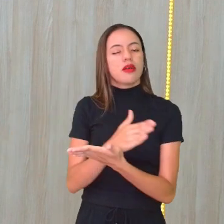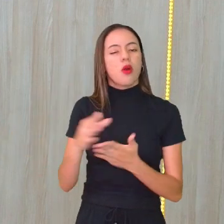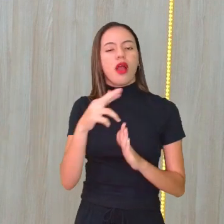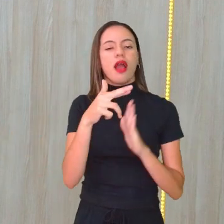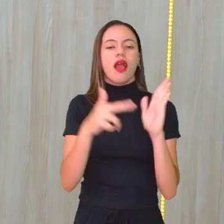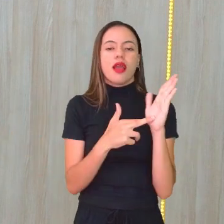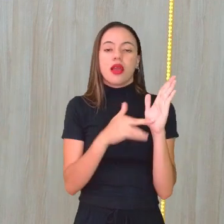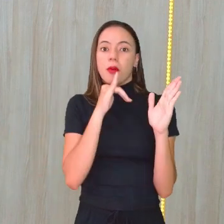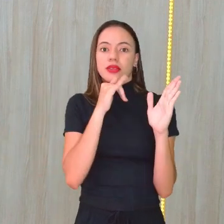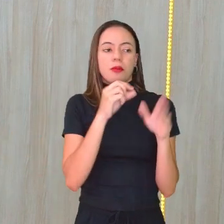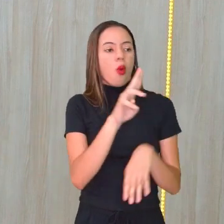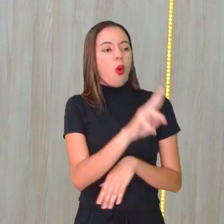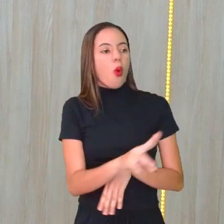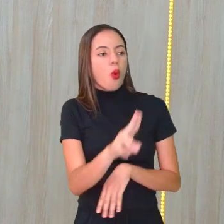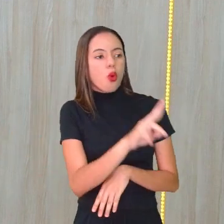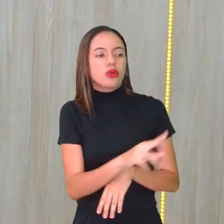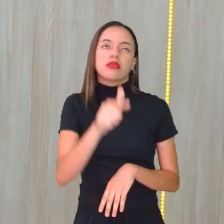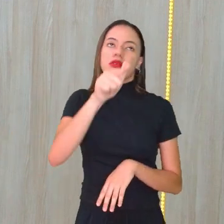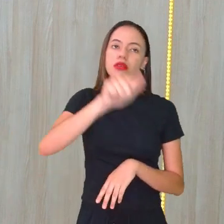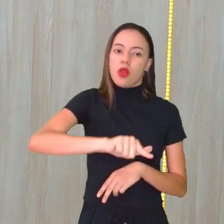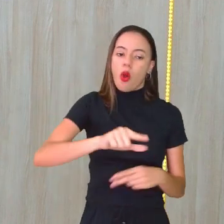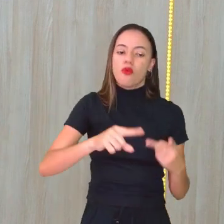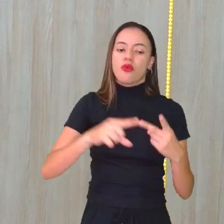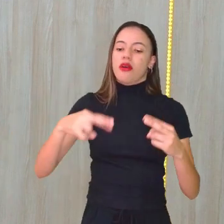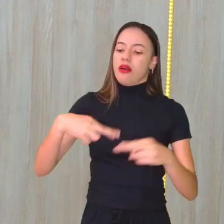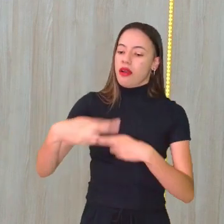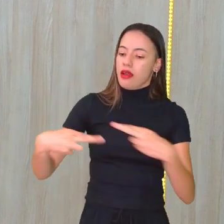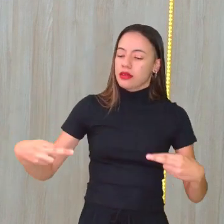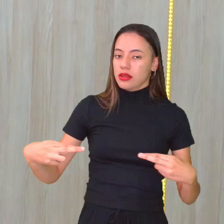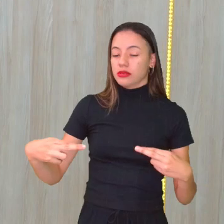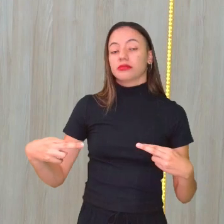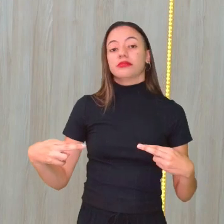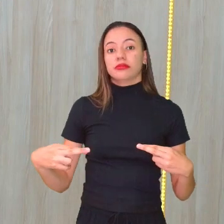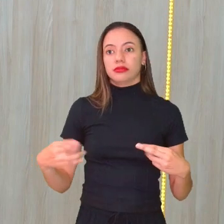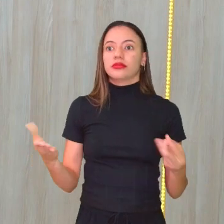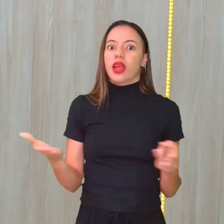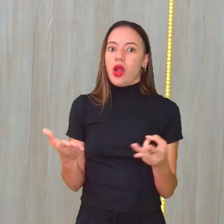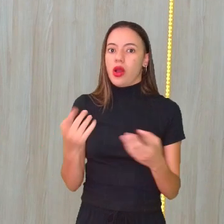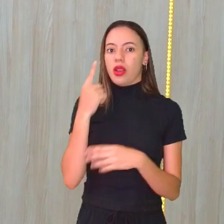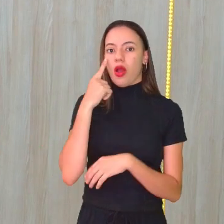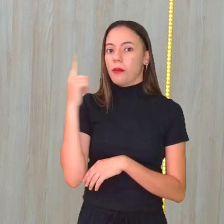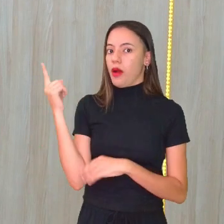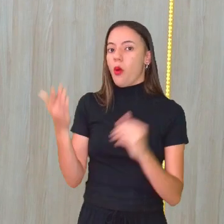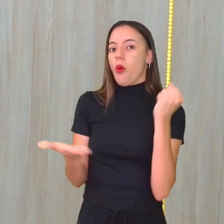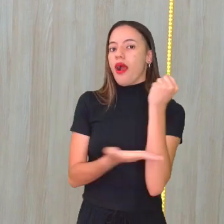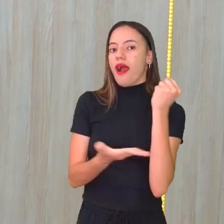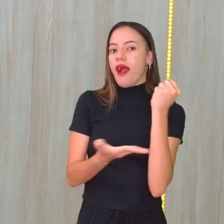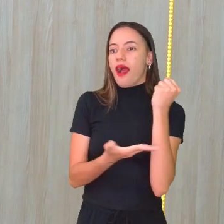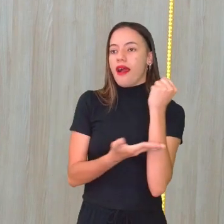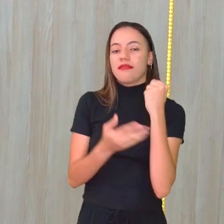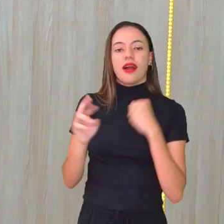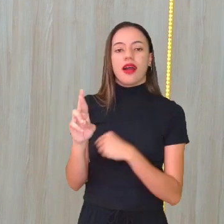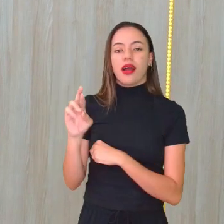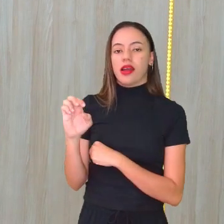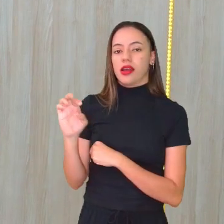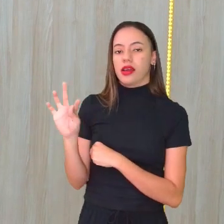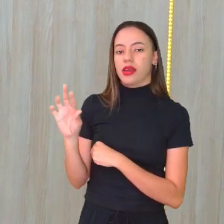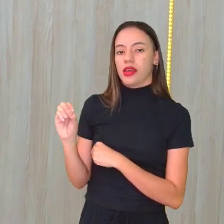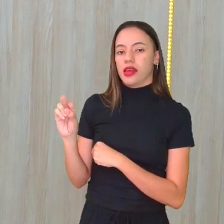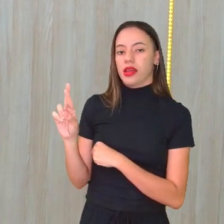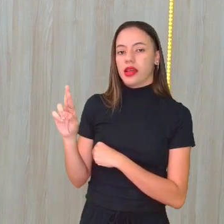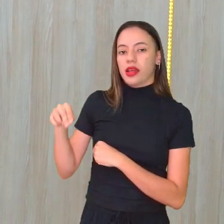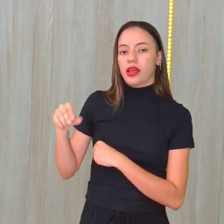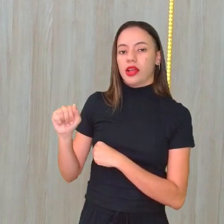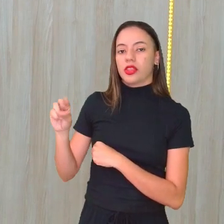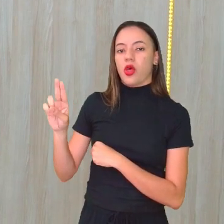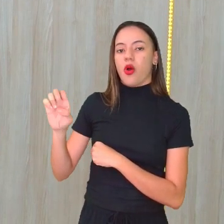do reuso, reutilizar, reciclar. E, nesse caso, por exemplo, de uma garrafa retornável, ela vai ser